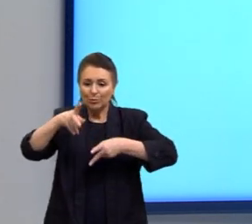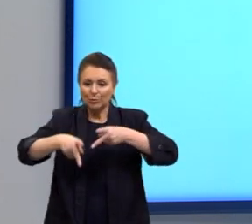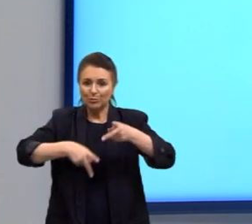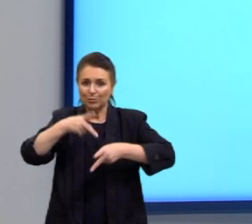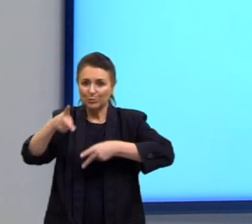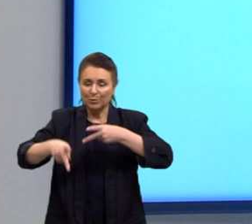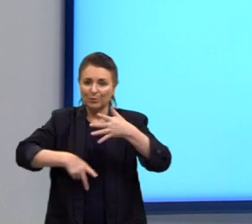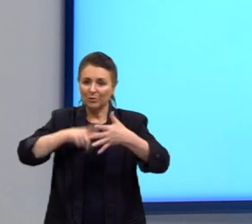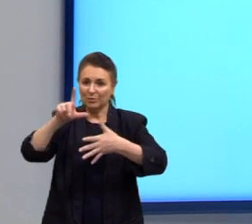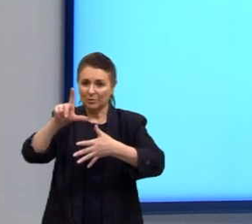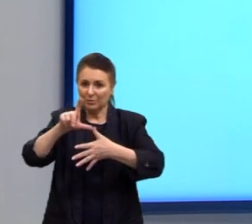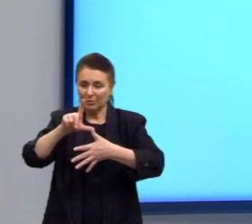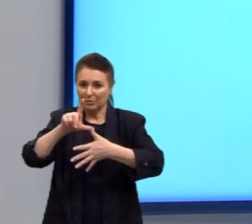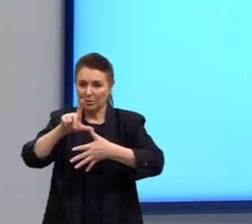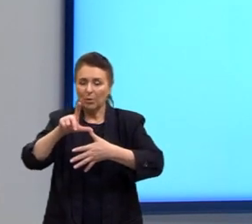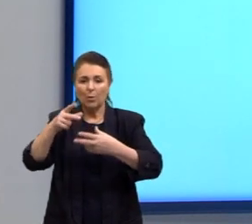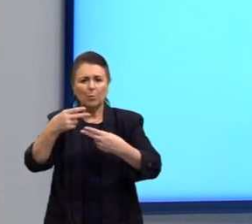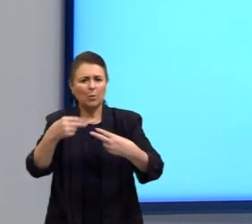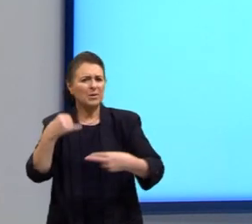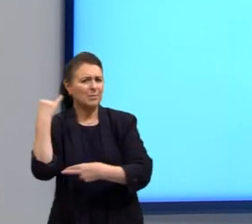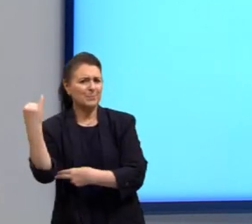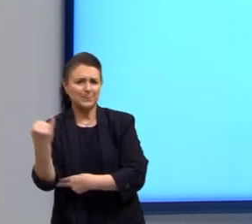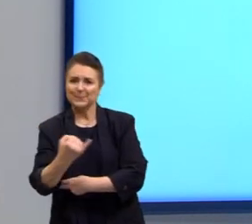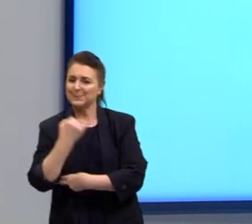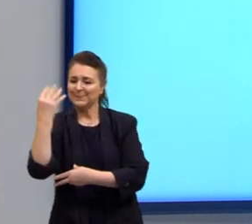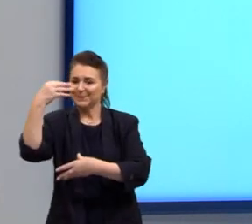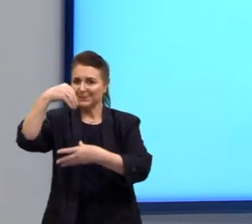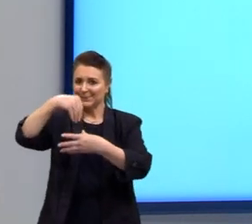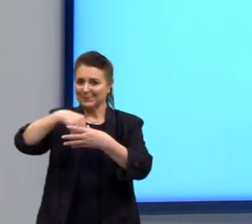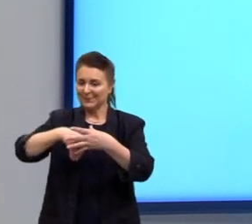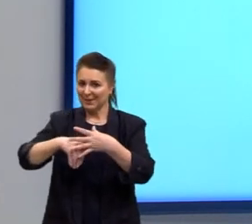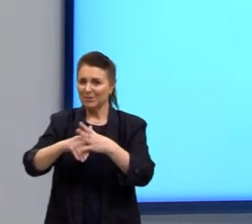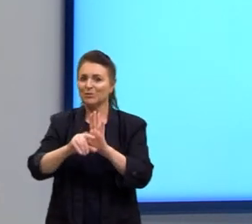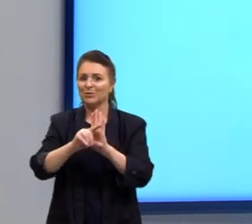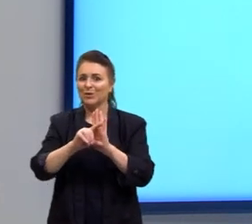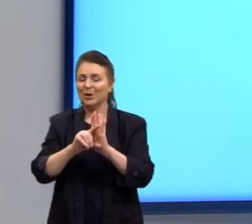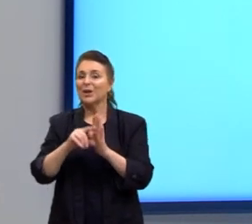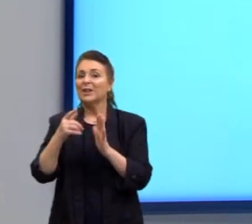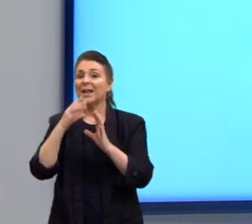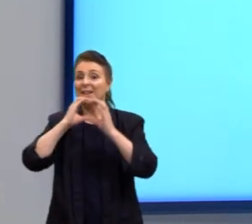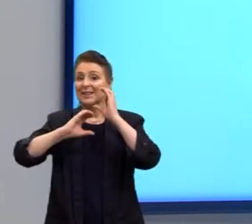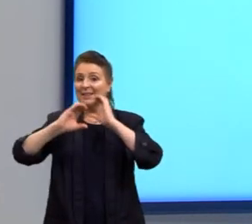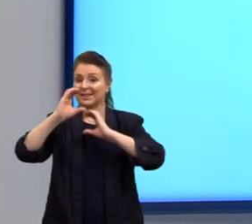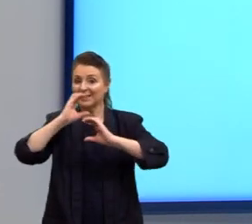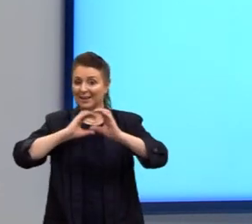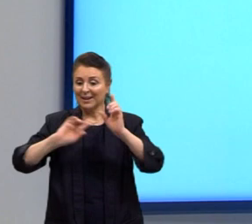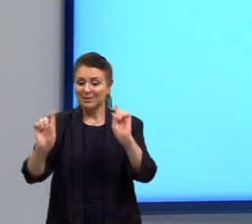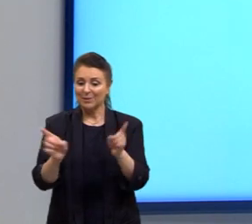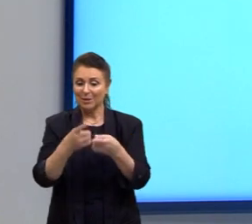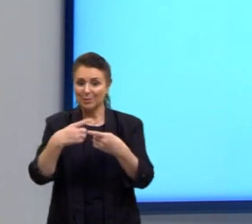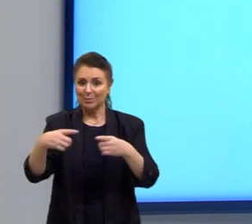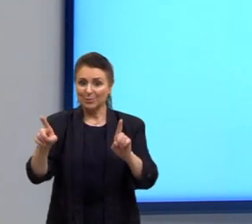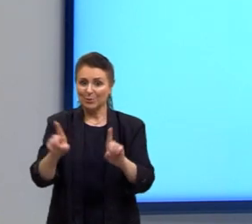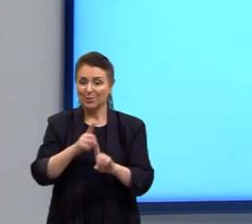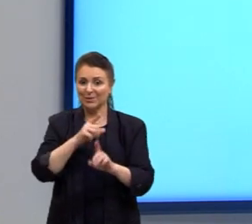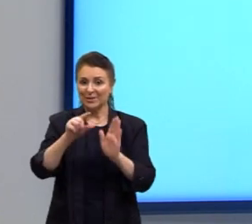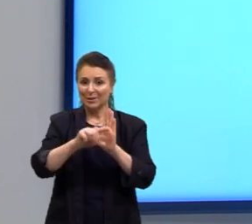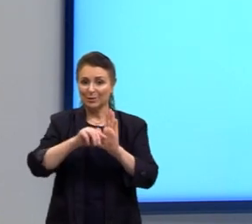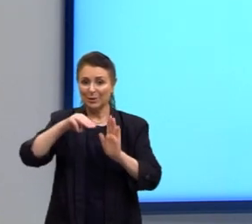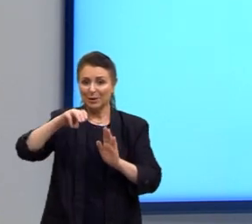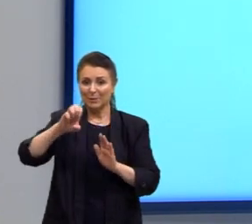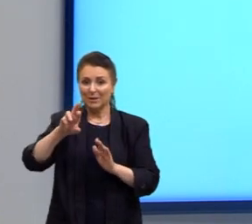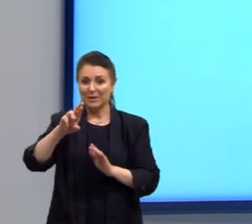Latina, um traço muito importante dentro da obra de Mercedes Sousa. como tem a